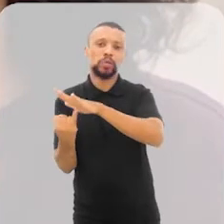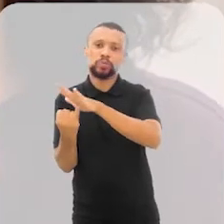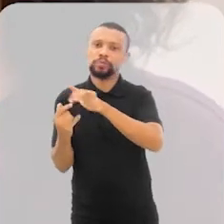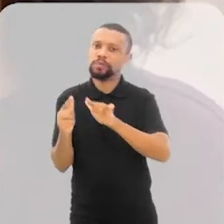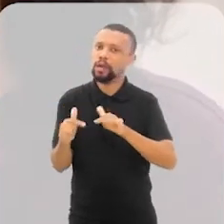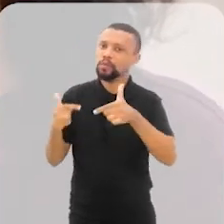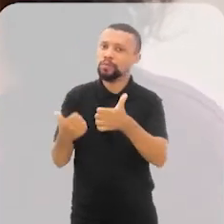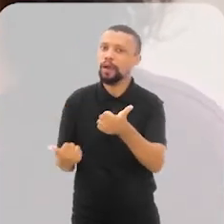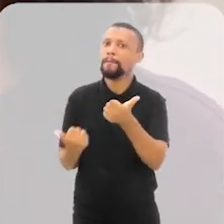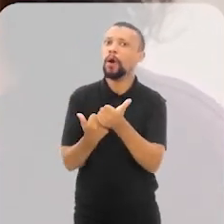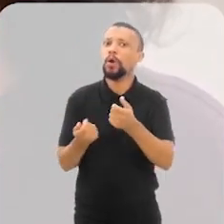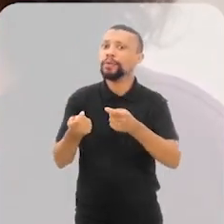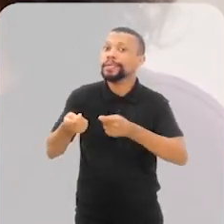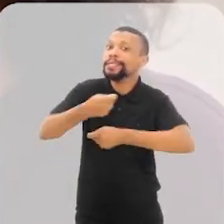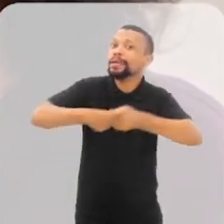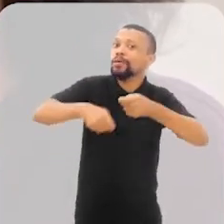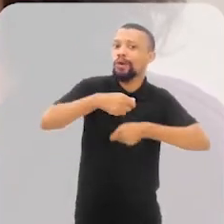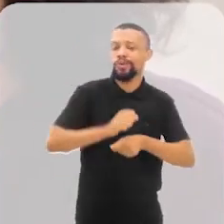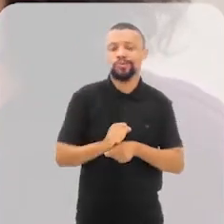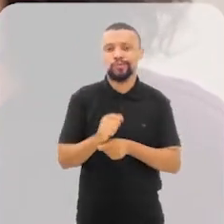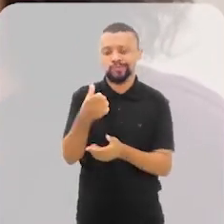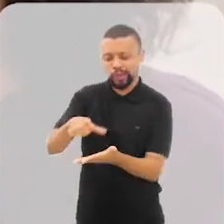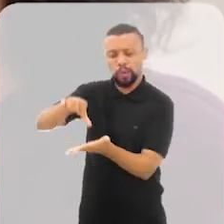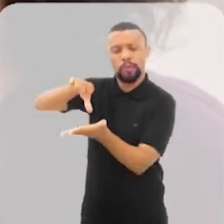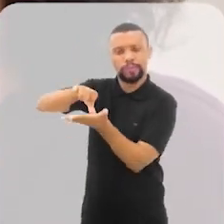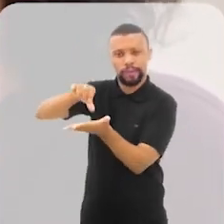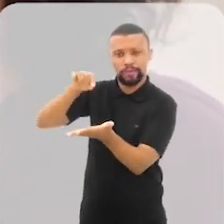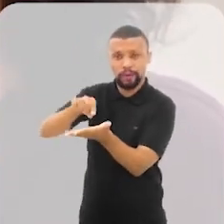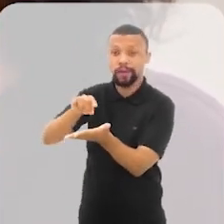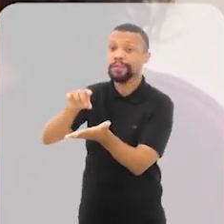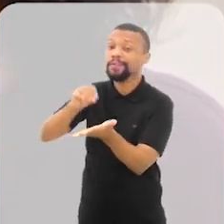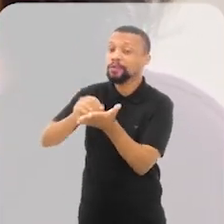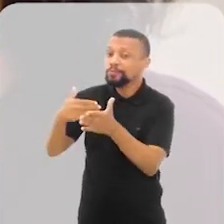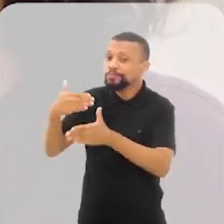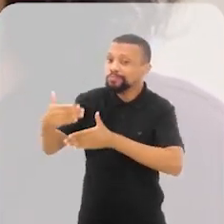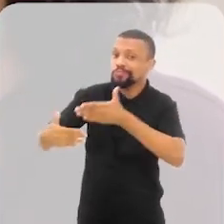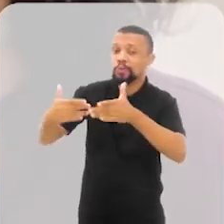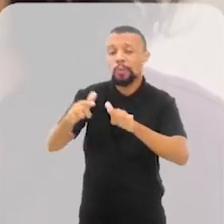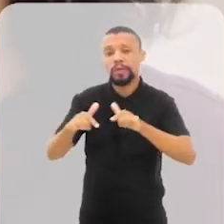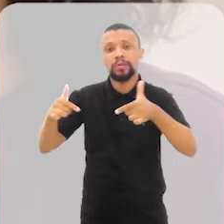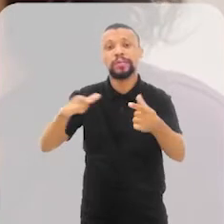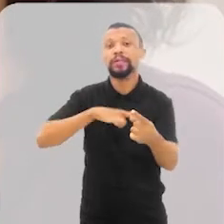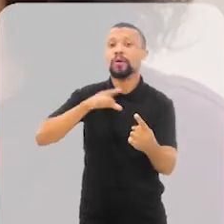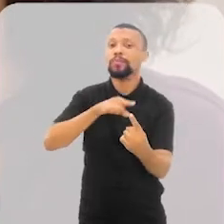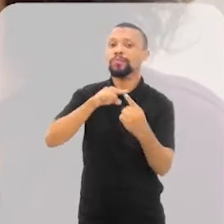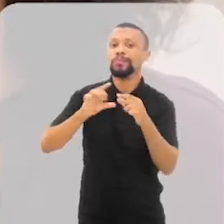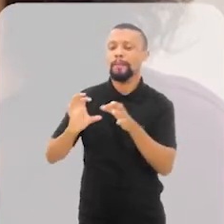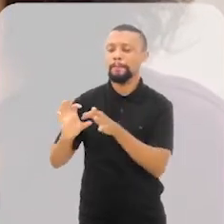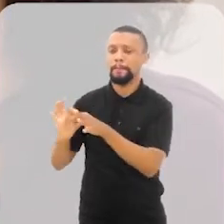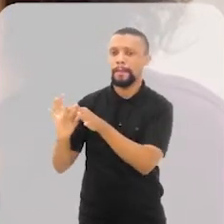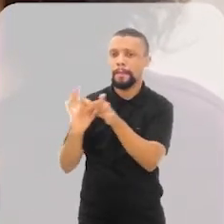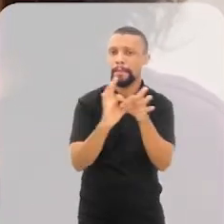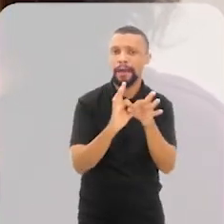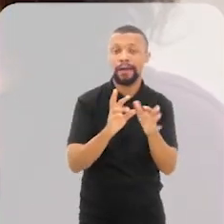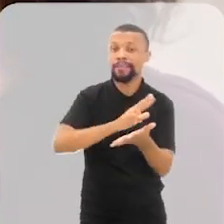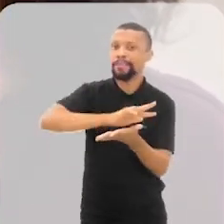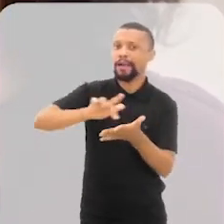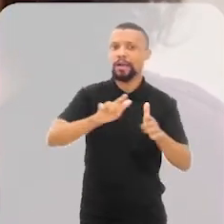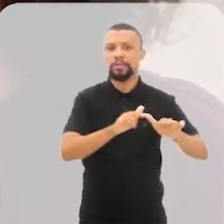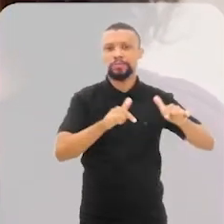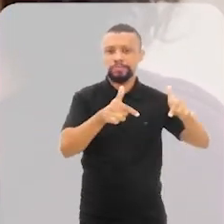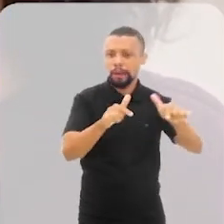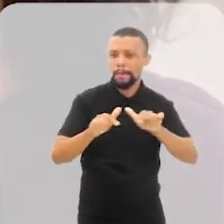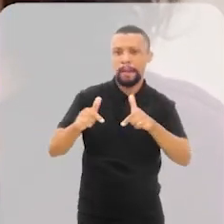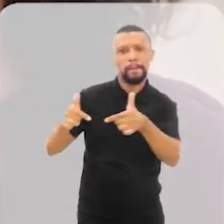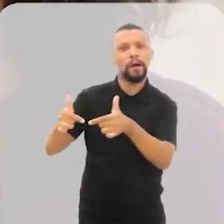instituições que atuam no apoio a esses negócios. O Observatório ainda está em fase de produção e é uma iniciativa que pretende conectar